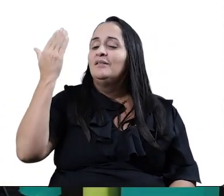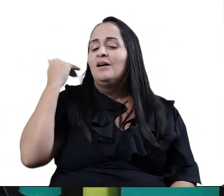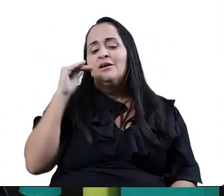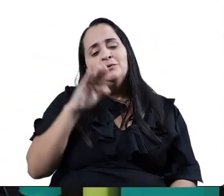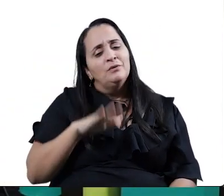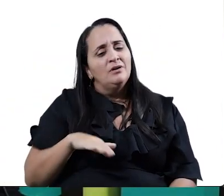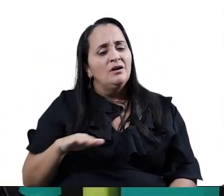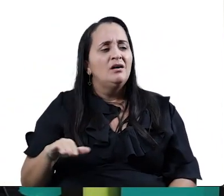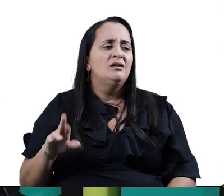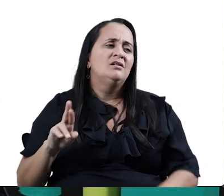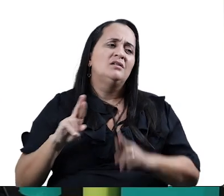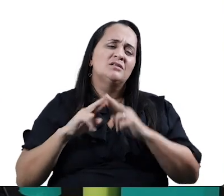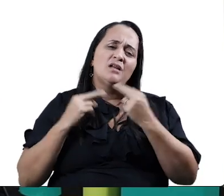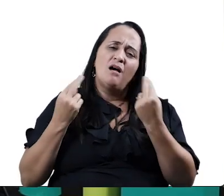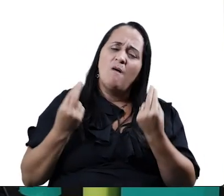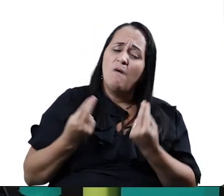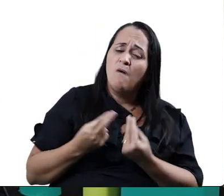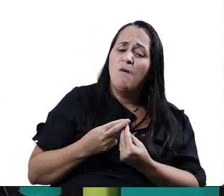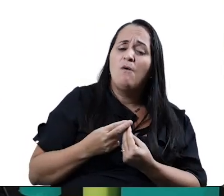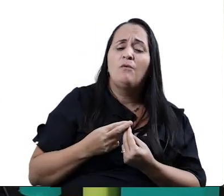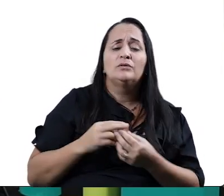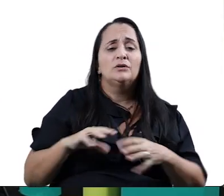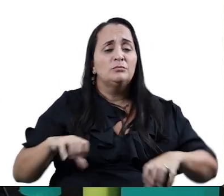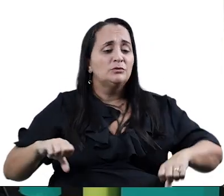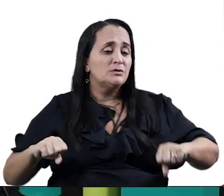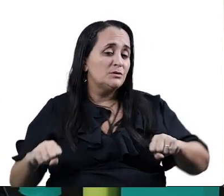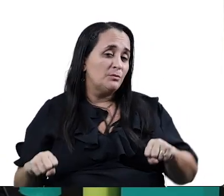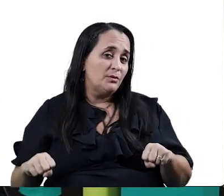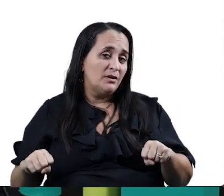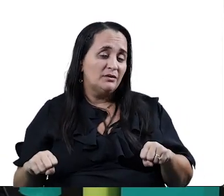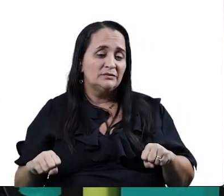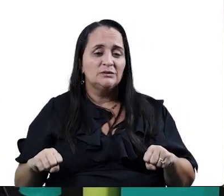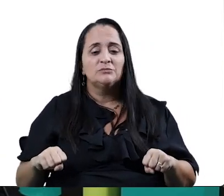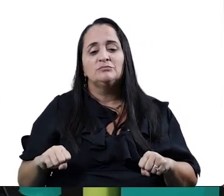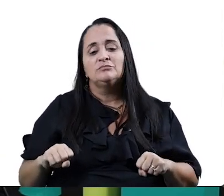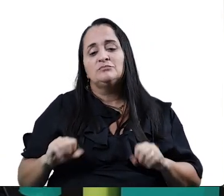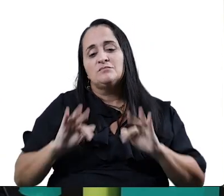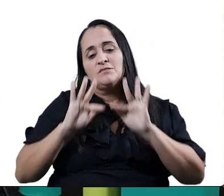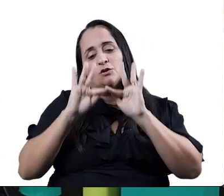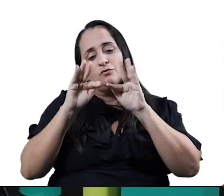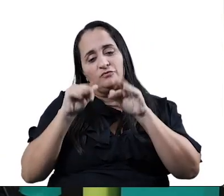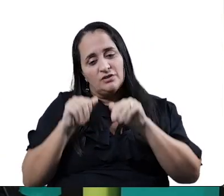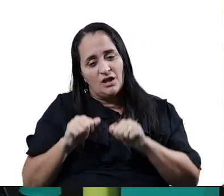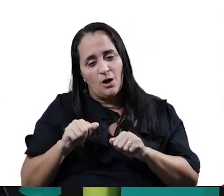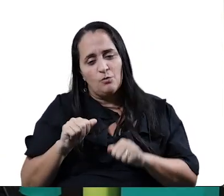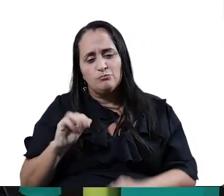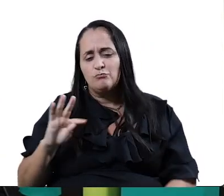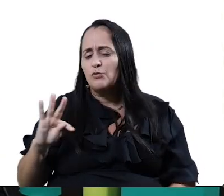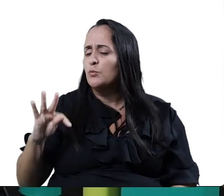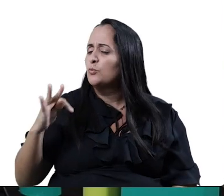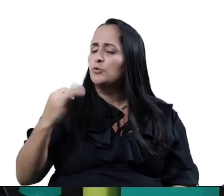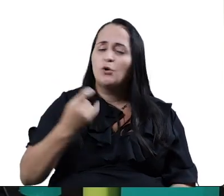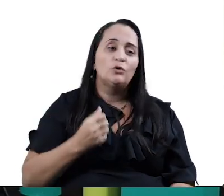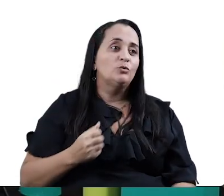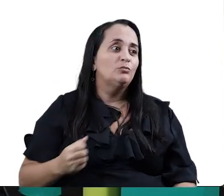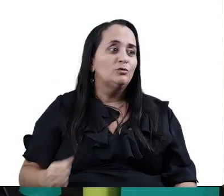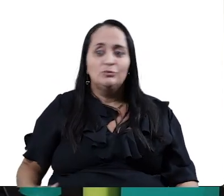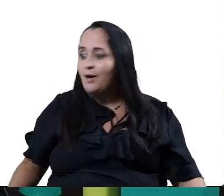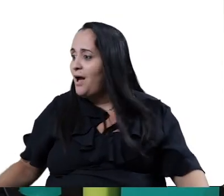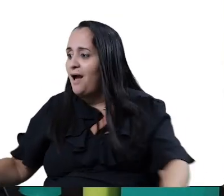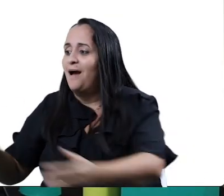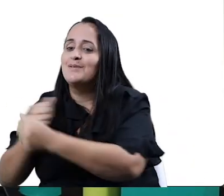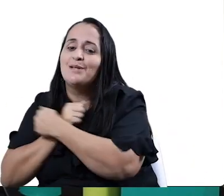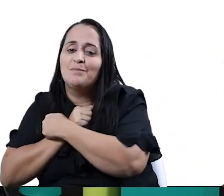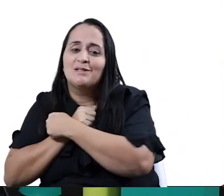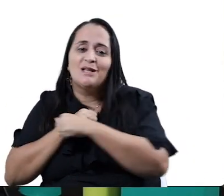e brincava todo mundo segurando. E no final, todo mundo se abraçava. Corria para se abraçar, porque ninguém